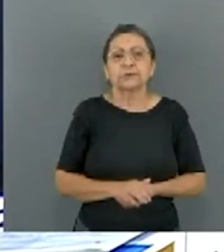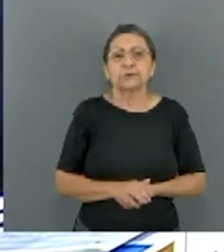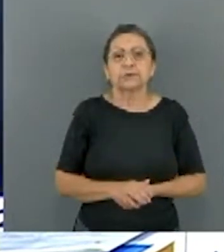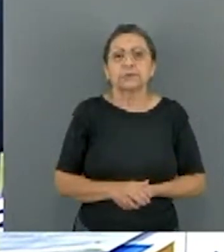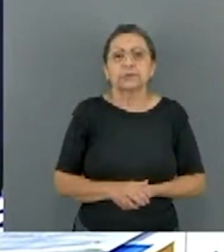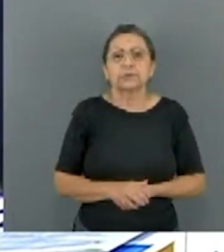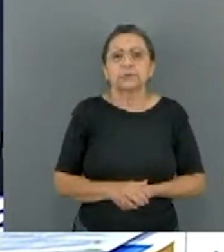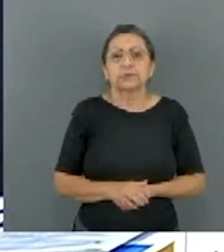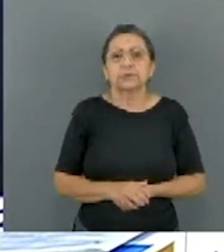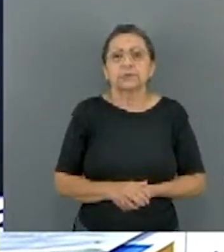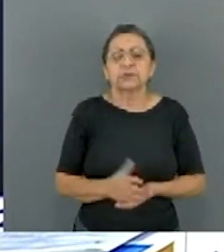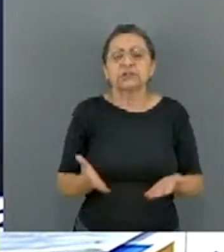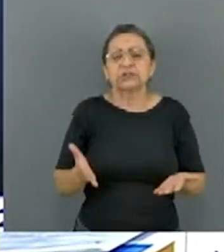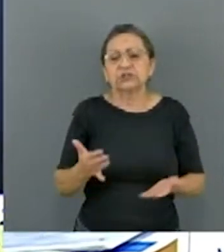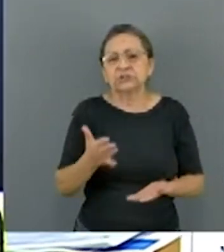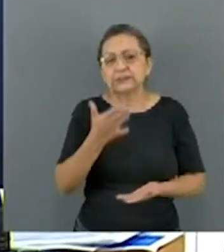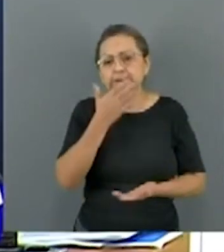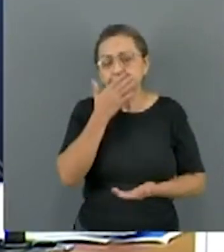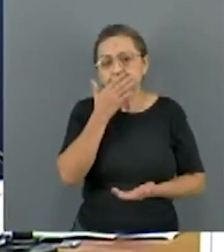Perdão.